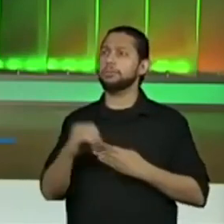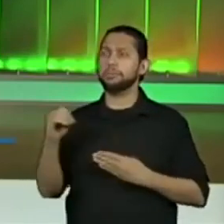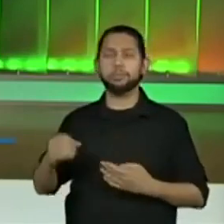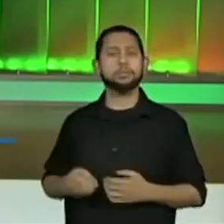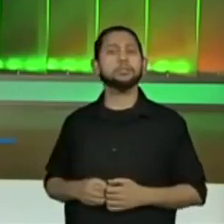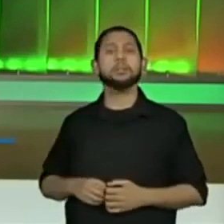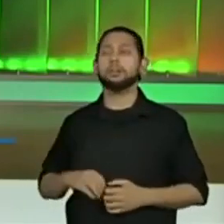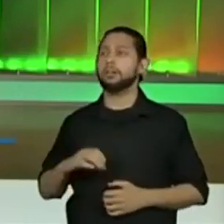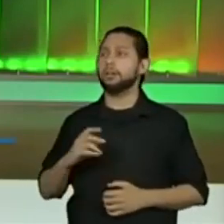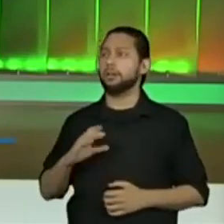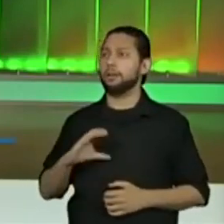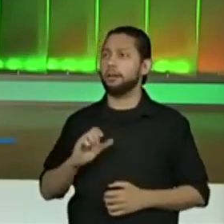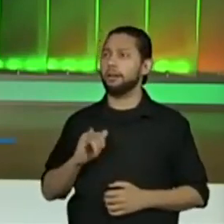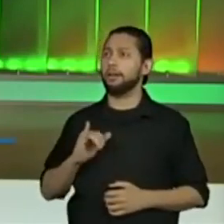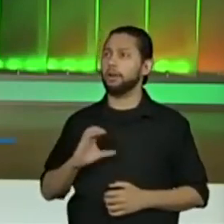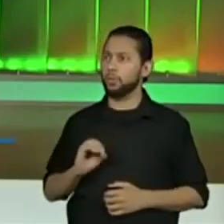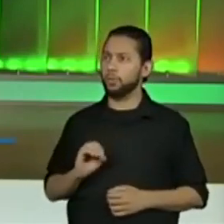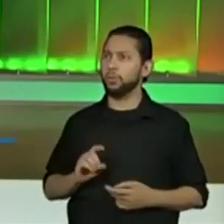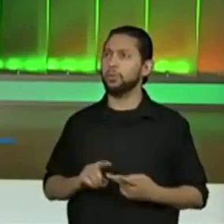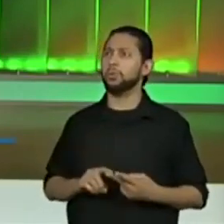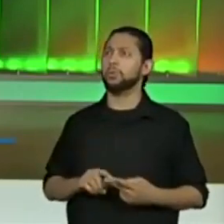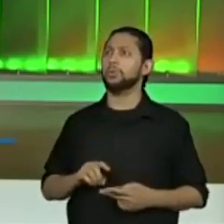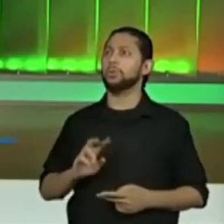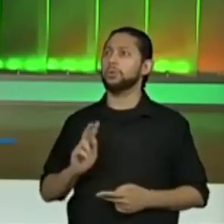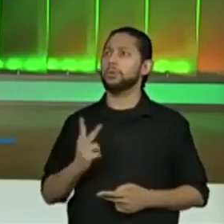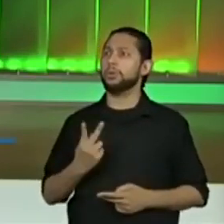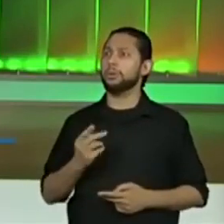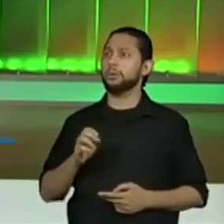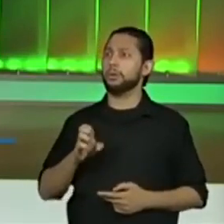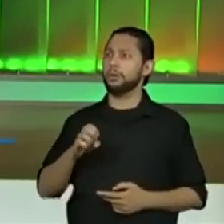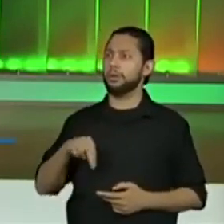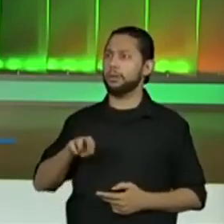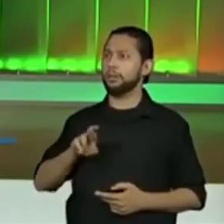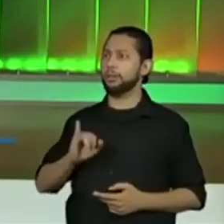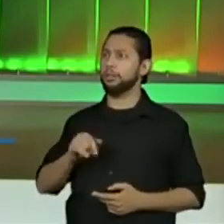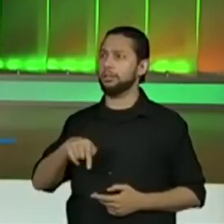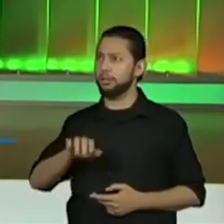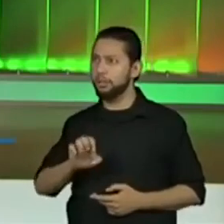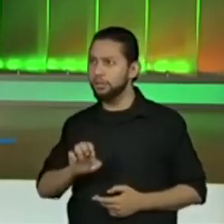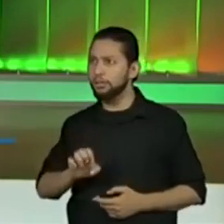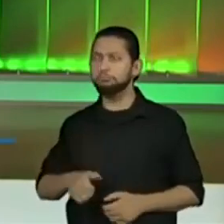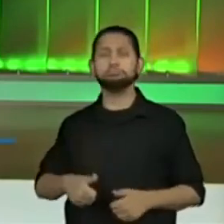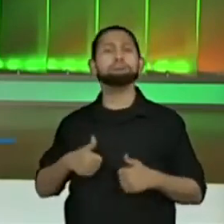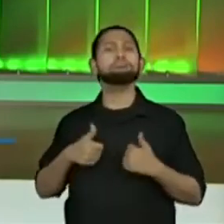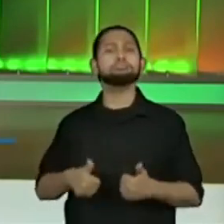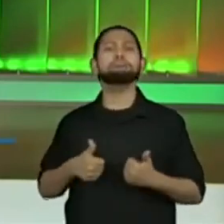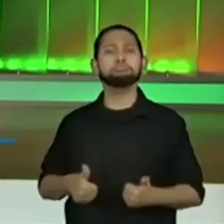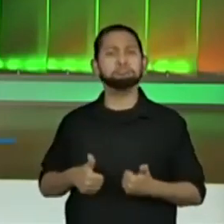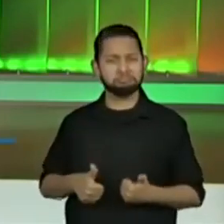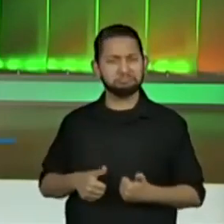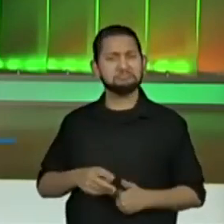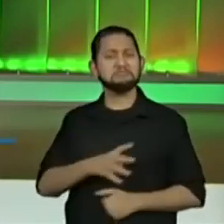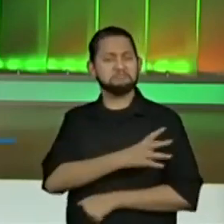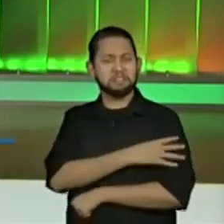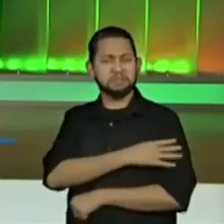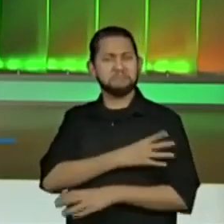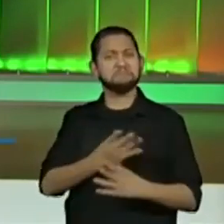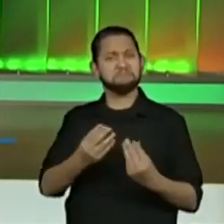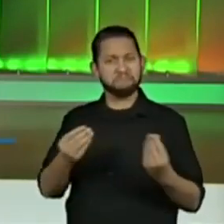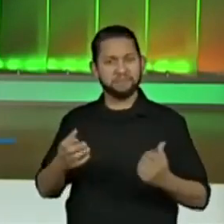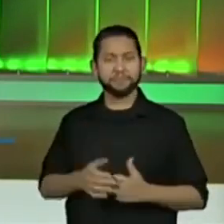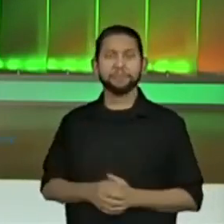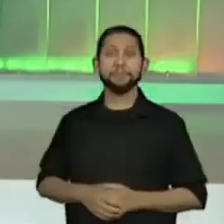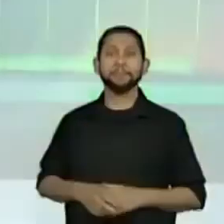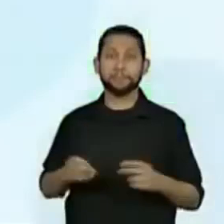Natália, Caio, Henrico. Olha, quarto ano em peso aí, que legal, fico muito feliz. Então, vamos ao